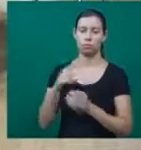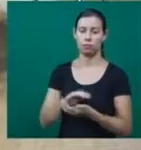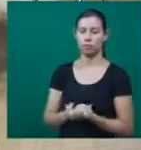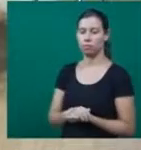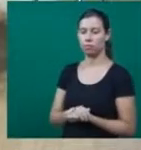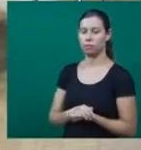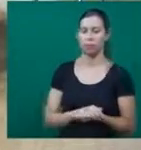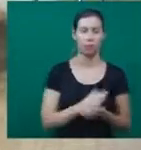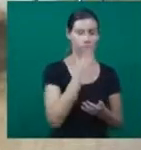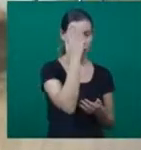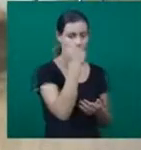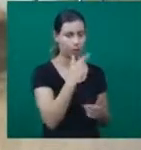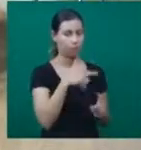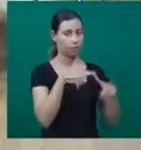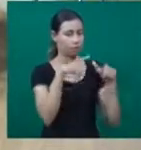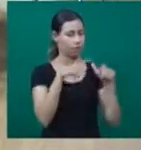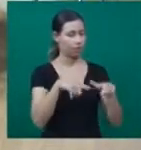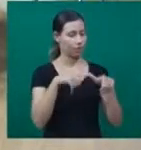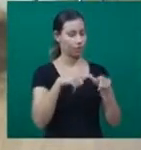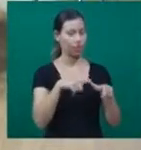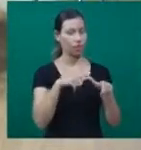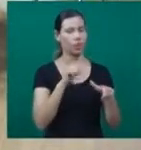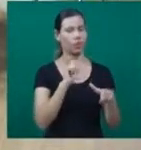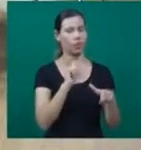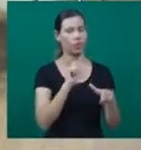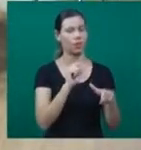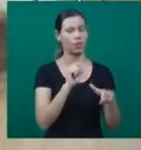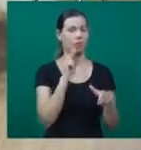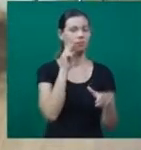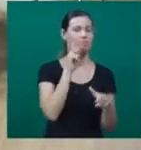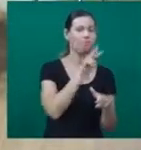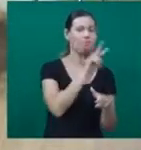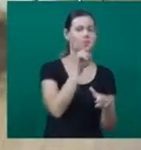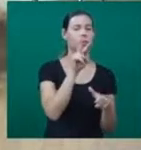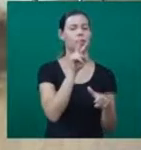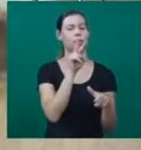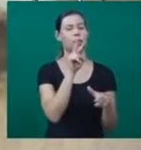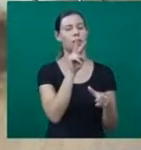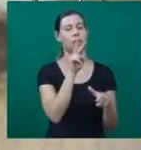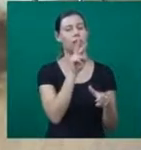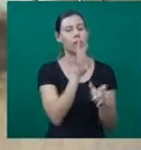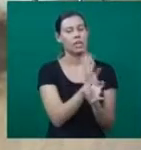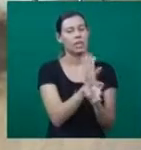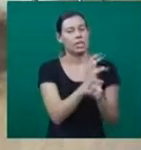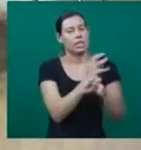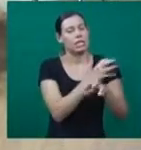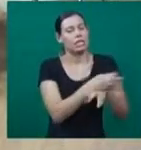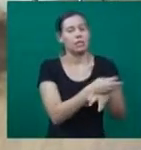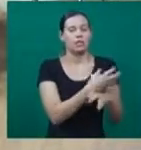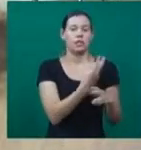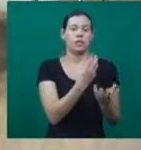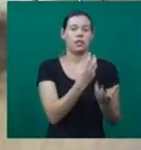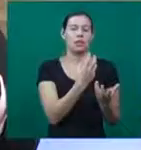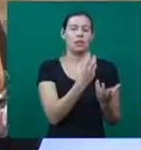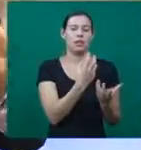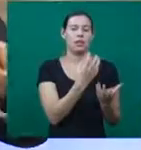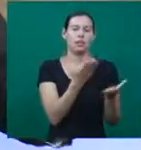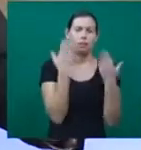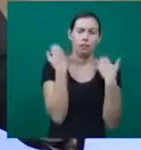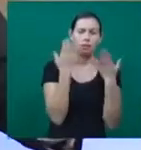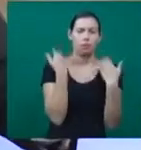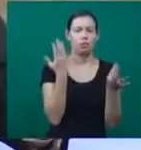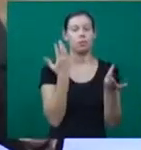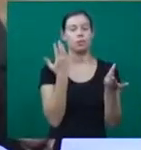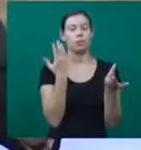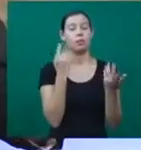tecidos, a gente sabe que a própria paisagem de lá é uma paisagem muito fria, muito feia, né? Pela própria questão árida, daquela região do clima. Mas